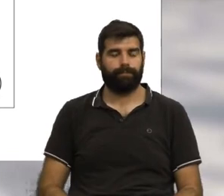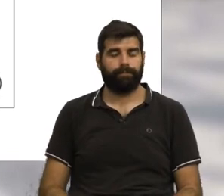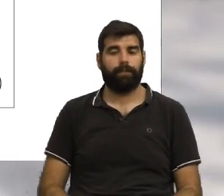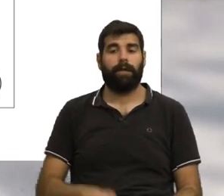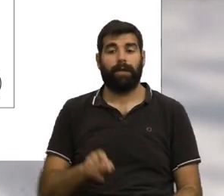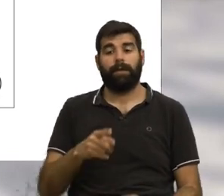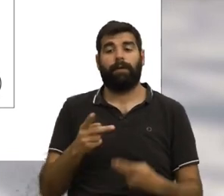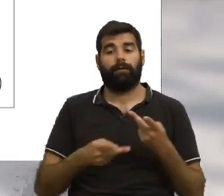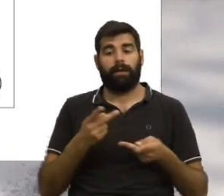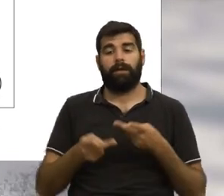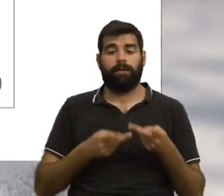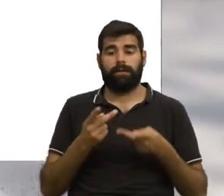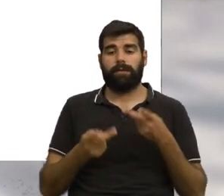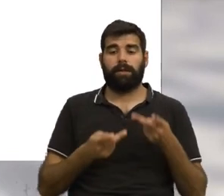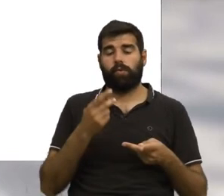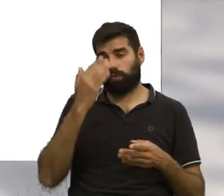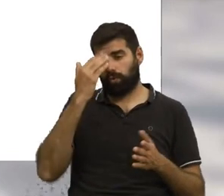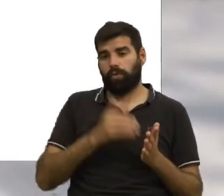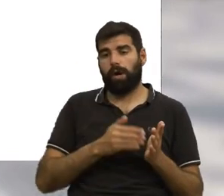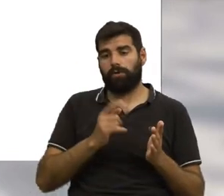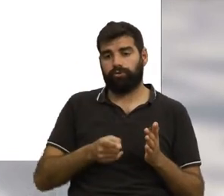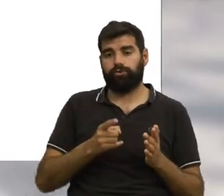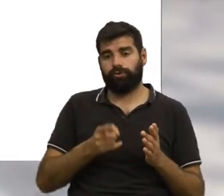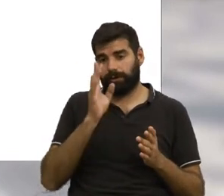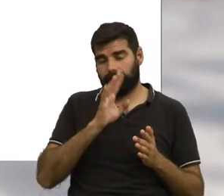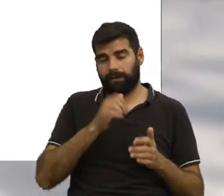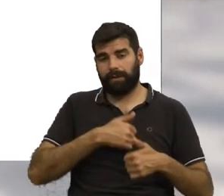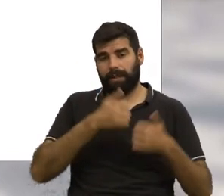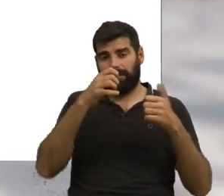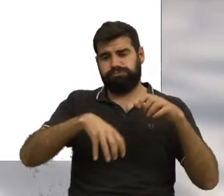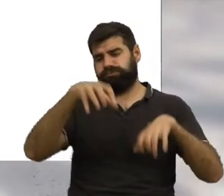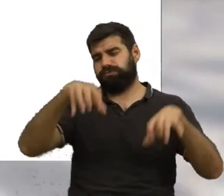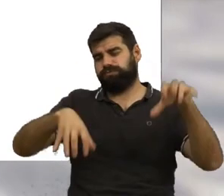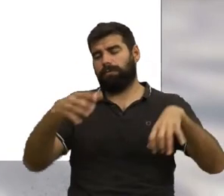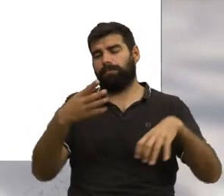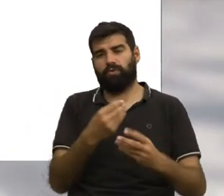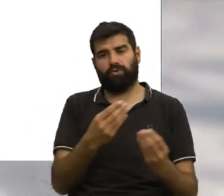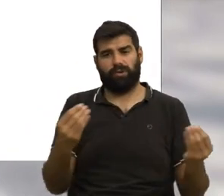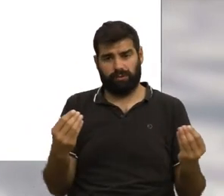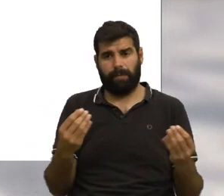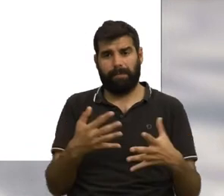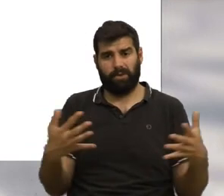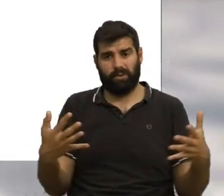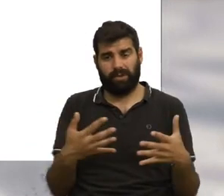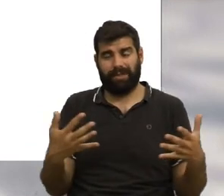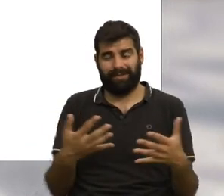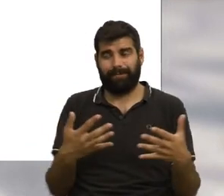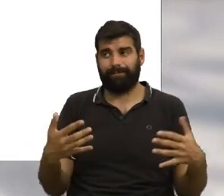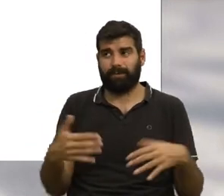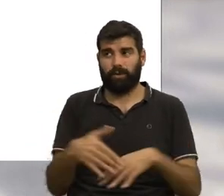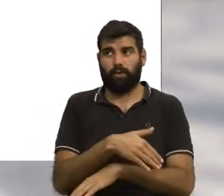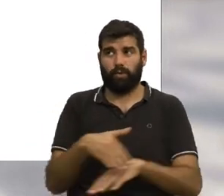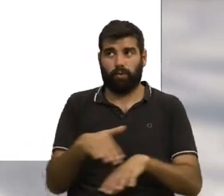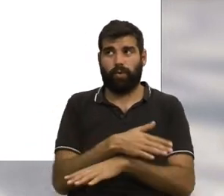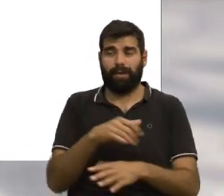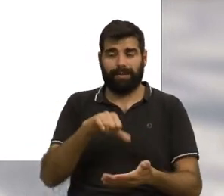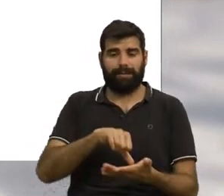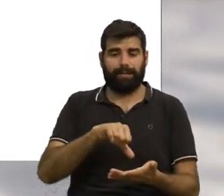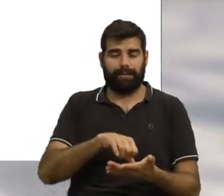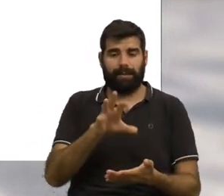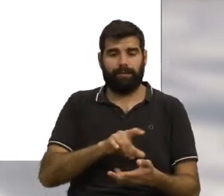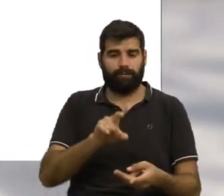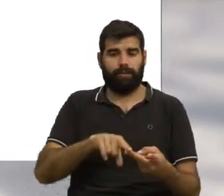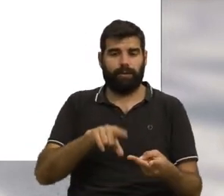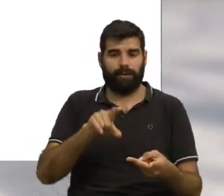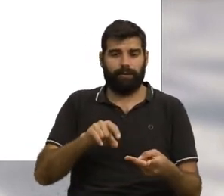Desta análise, concluímos que zonas muito densamente urbanizadas, como a maior parte das ruas da Baixa